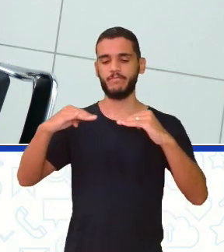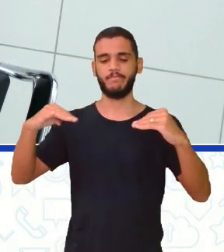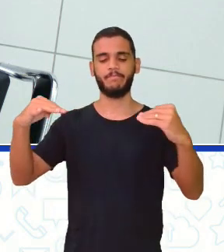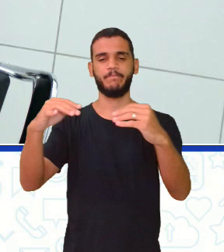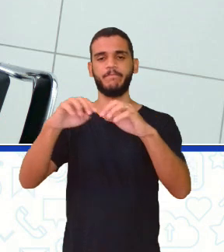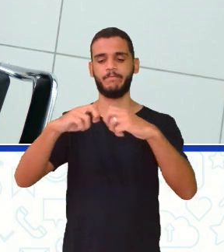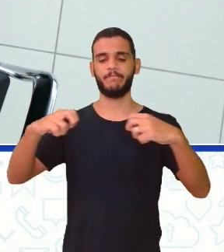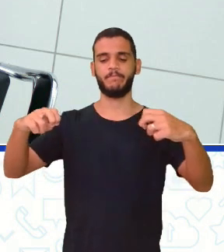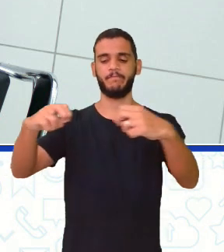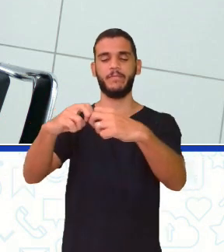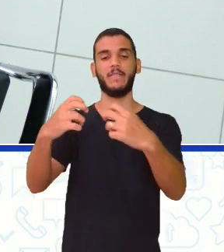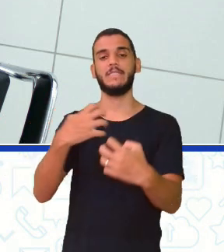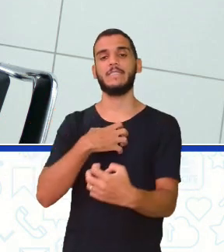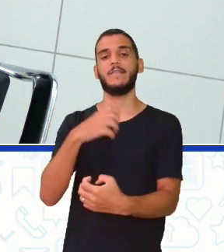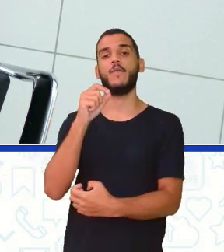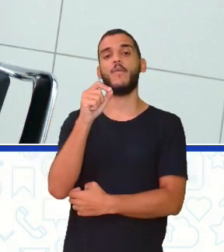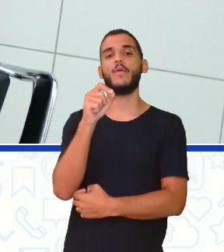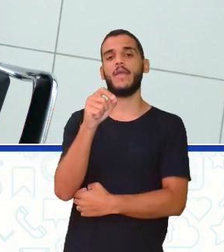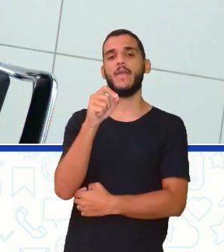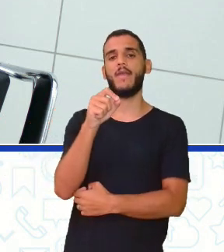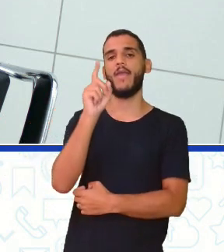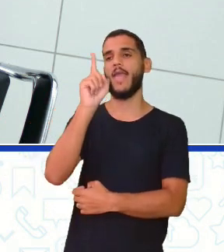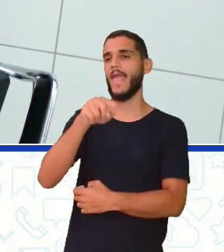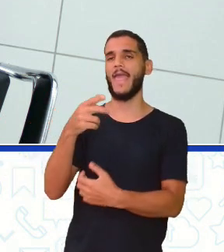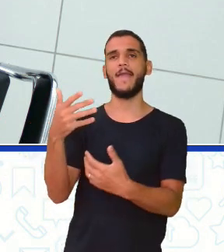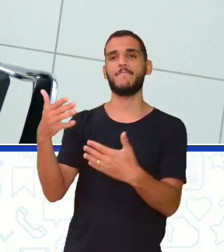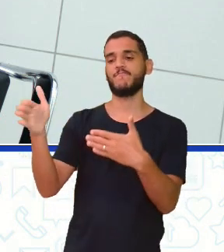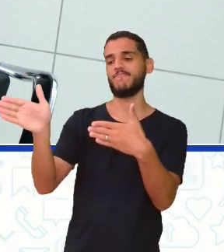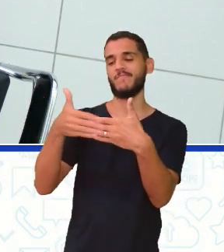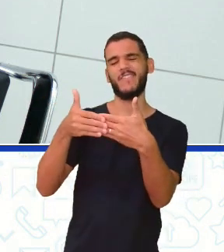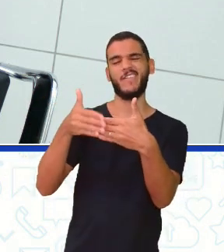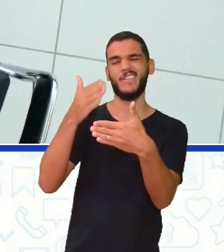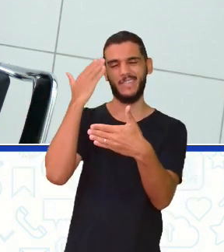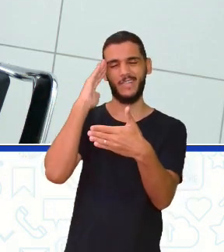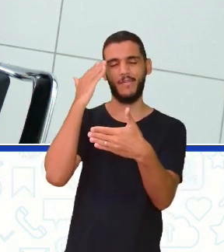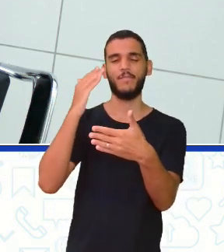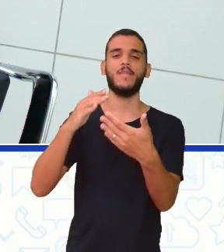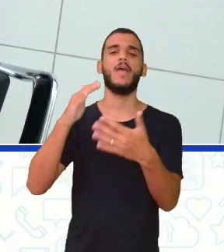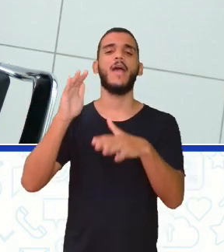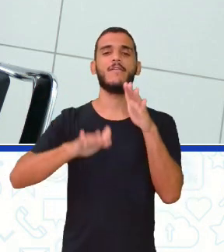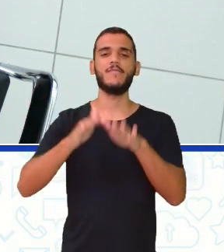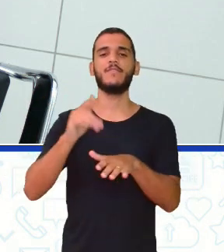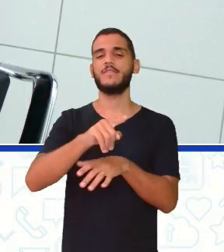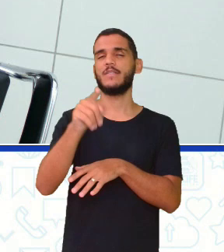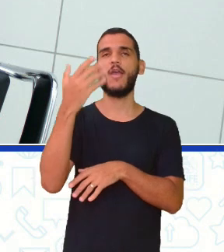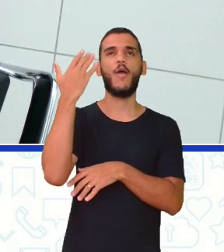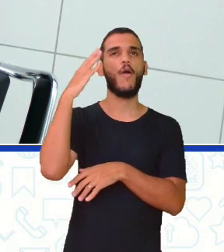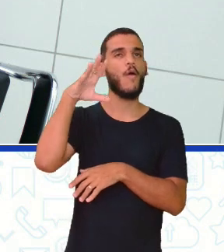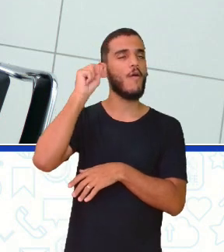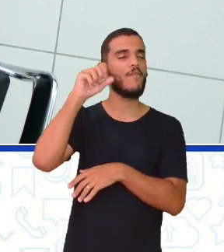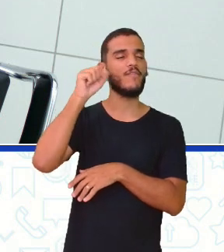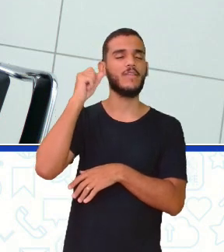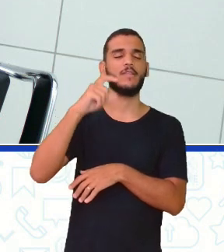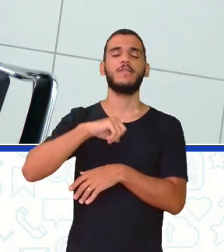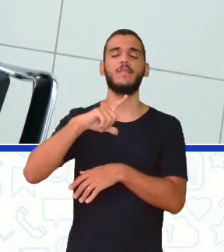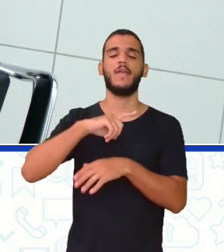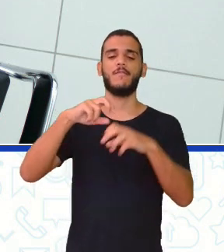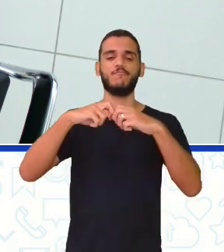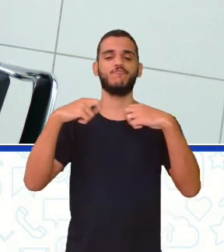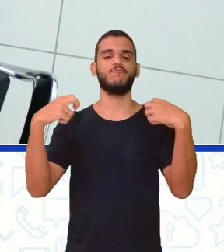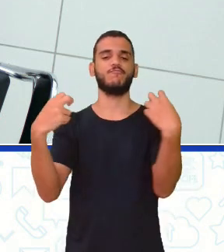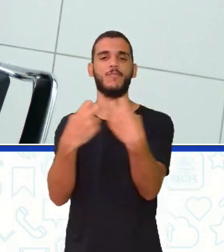clube privado. E quanto mais você vai ouvindo esses podcasts de mesa redonda que tem vários apresentadores,